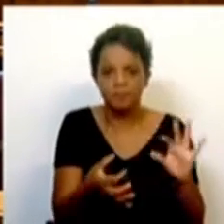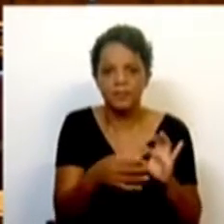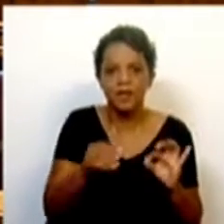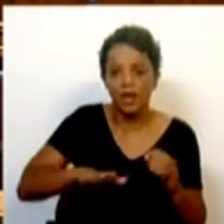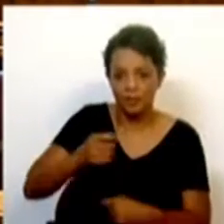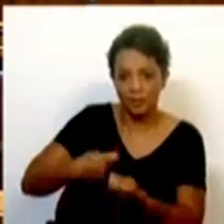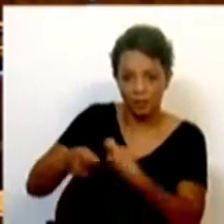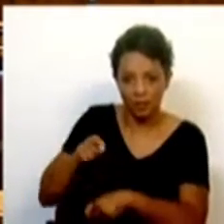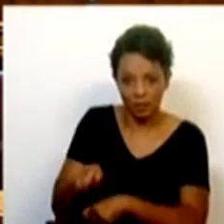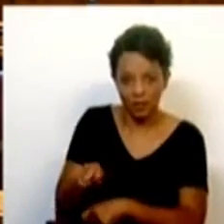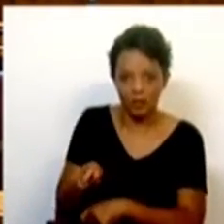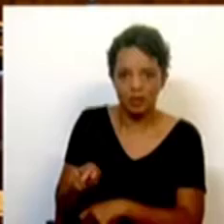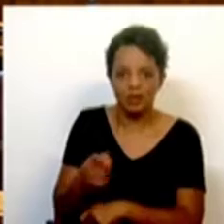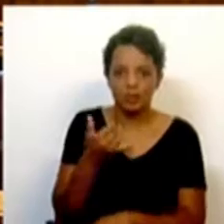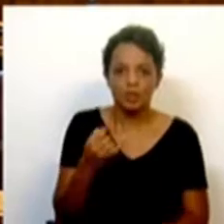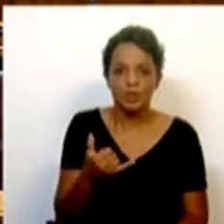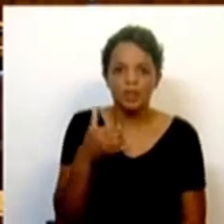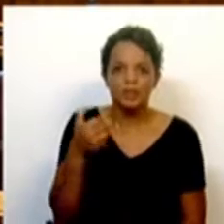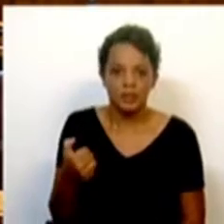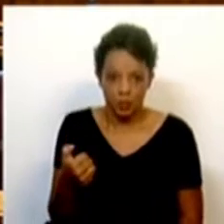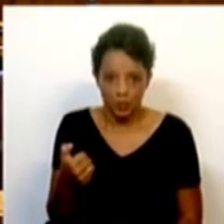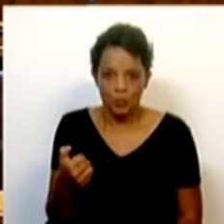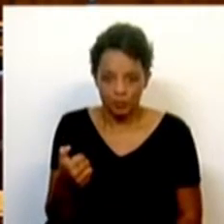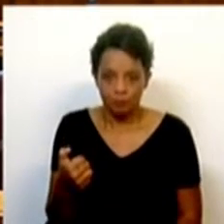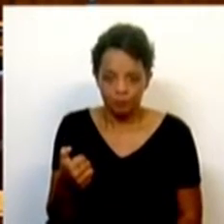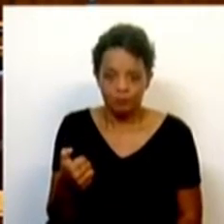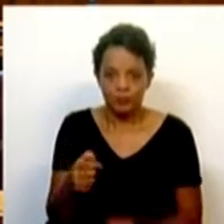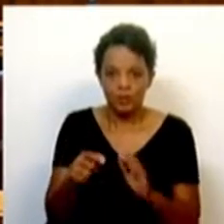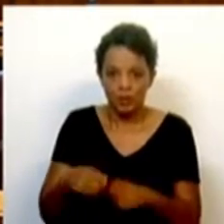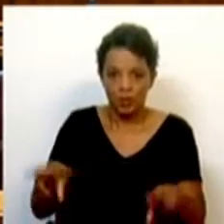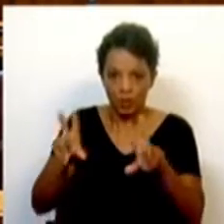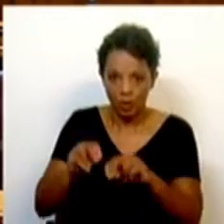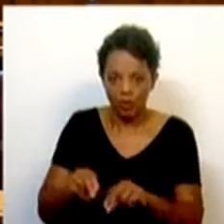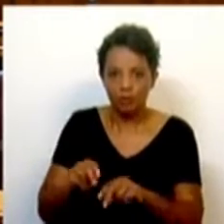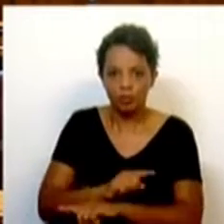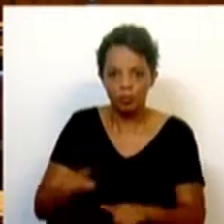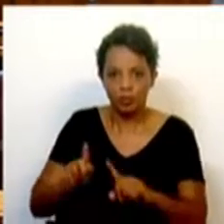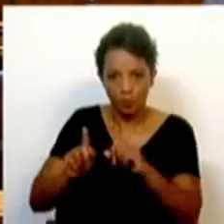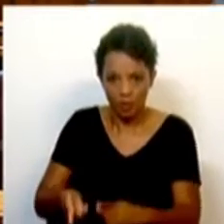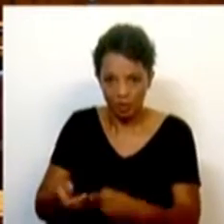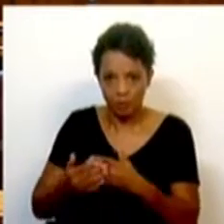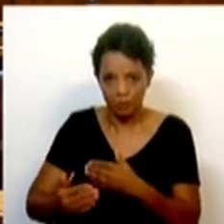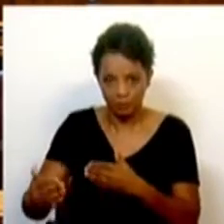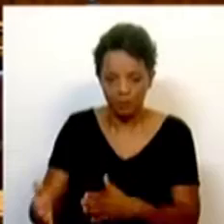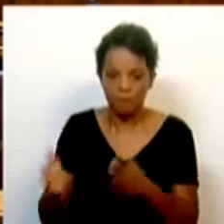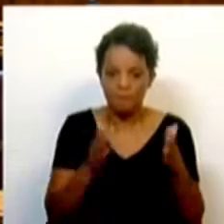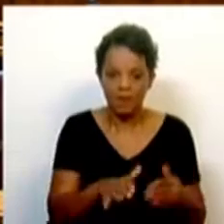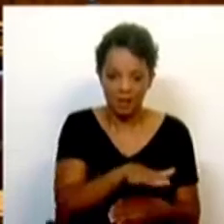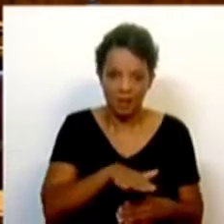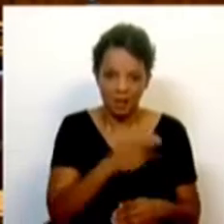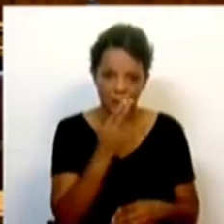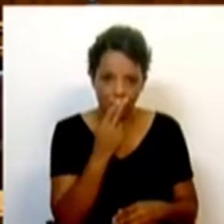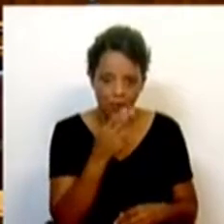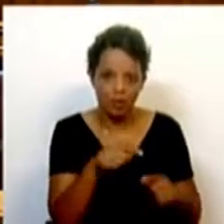locais de venda, só em 2025 é que entram estas novas restrições. Relativamente aos locais de